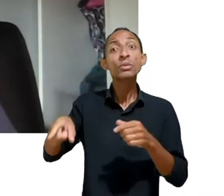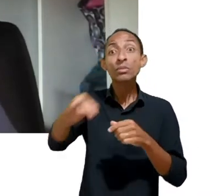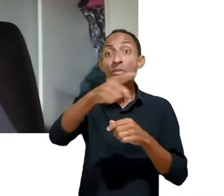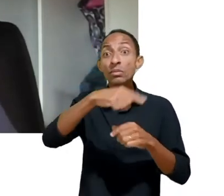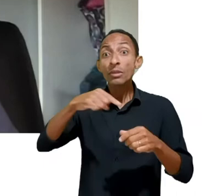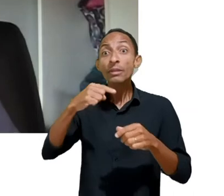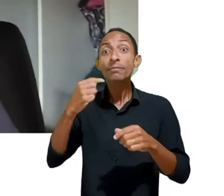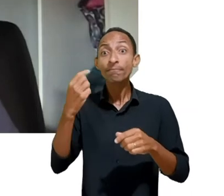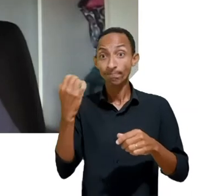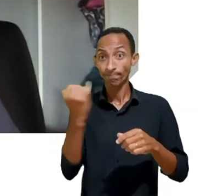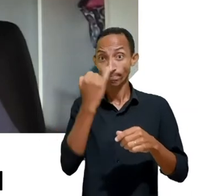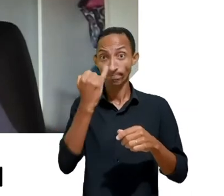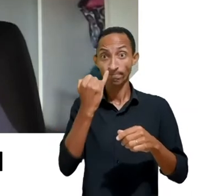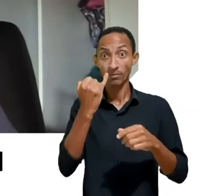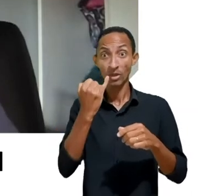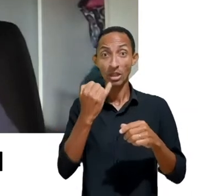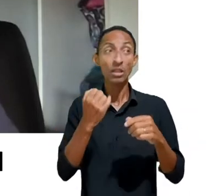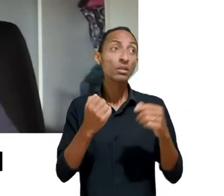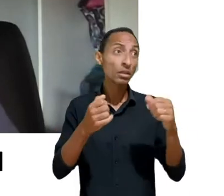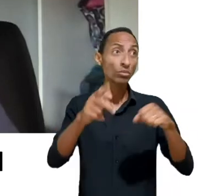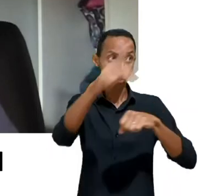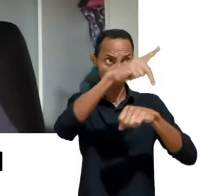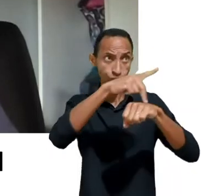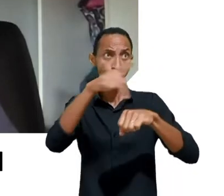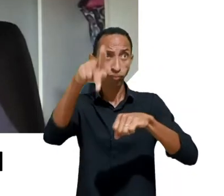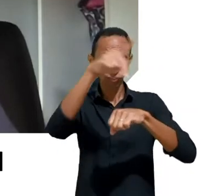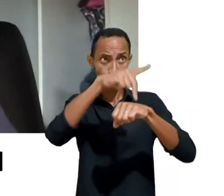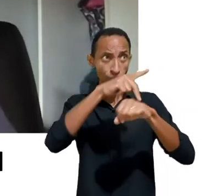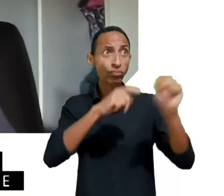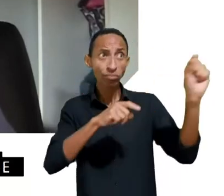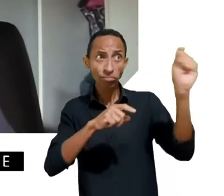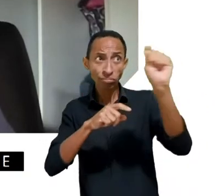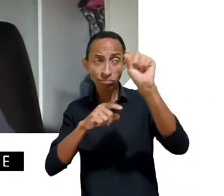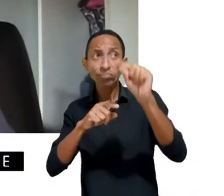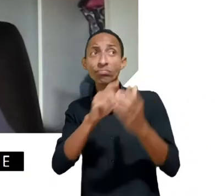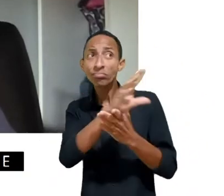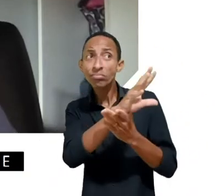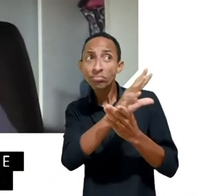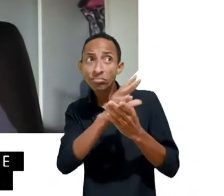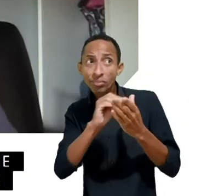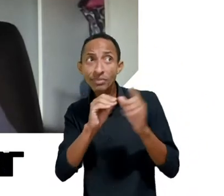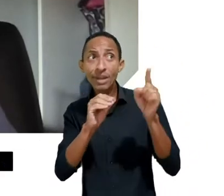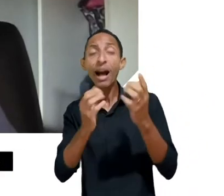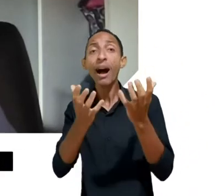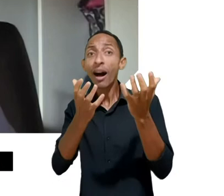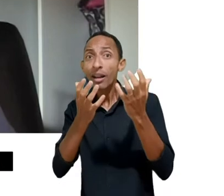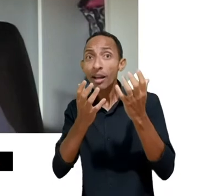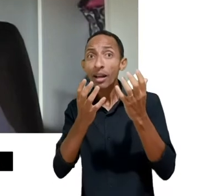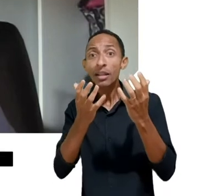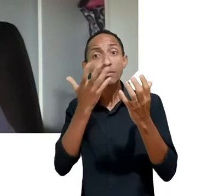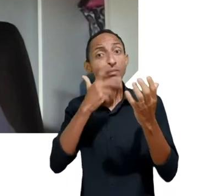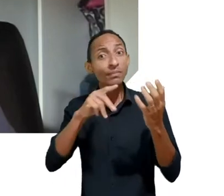iniciativas que pretendem proteger as crianças, mas a gente tem que sempre lembrar que